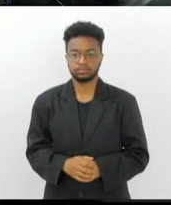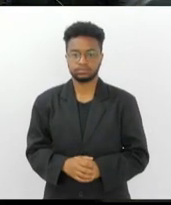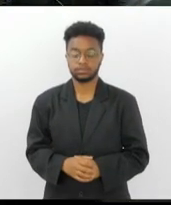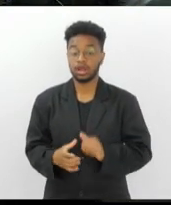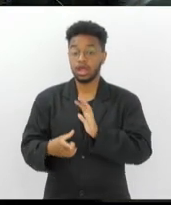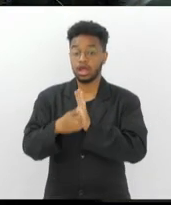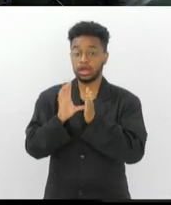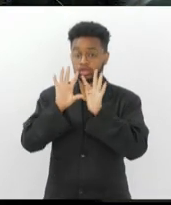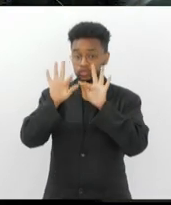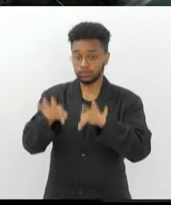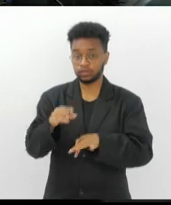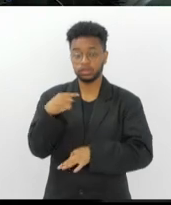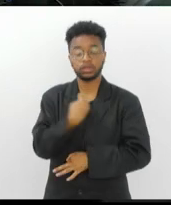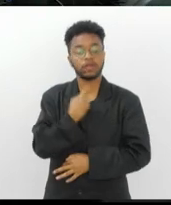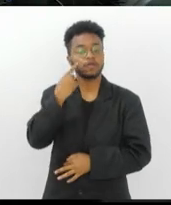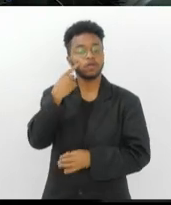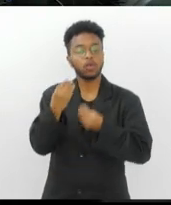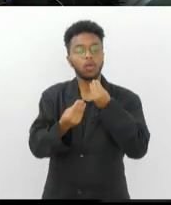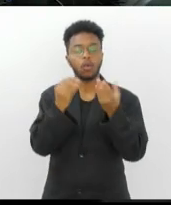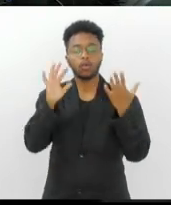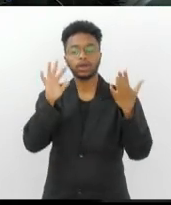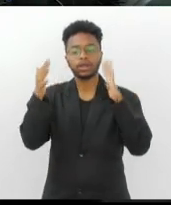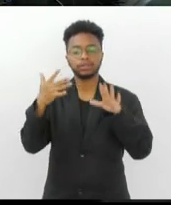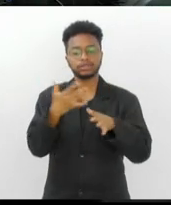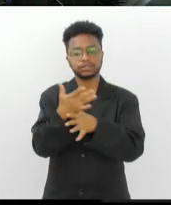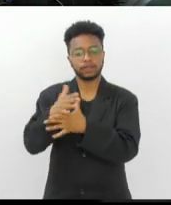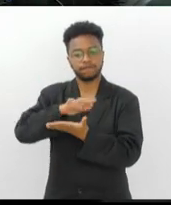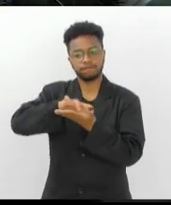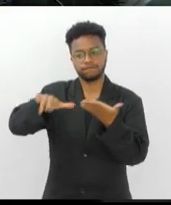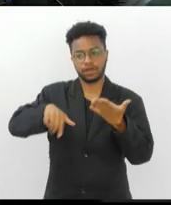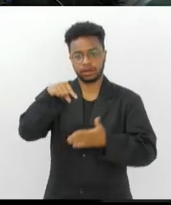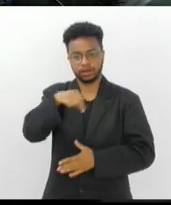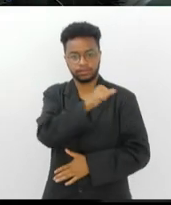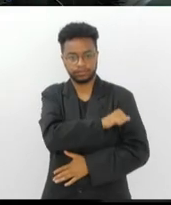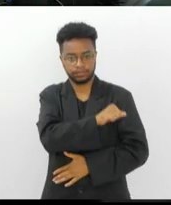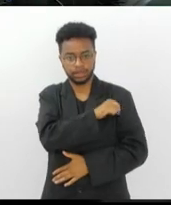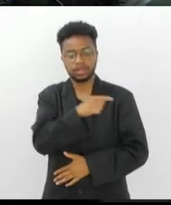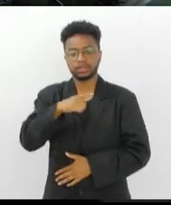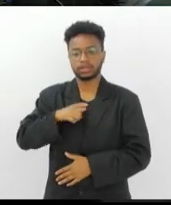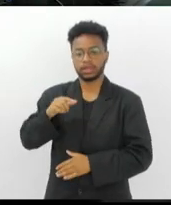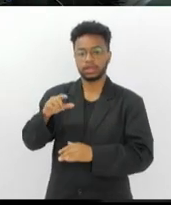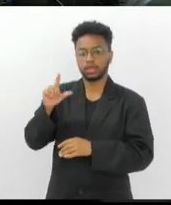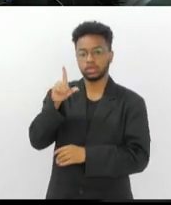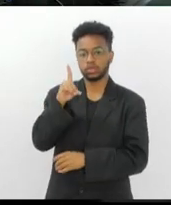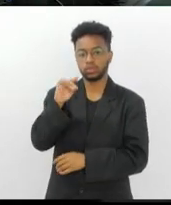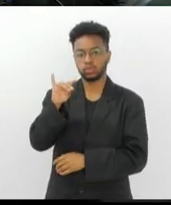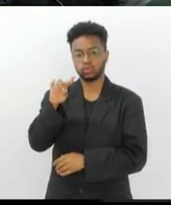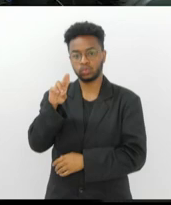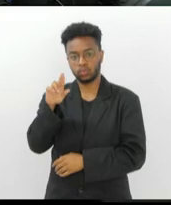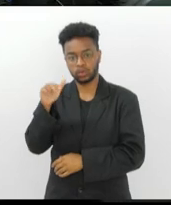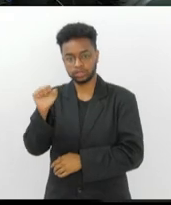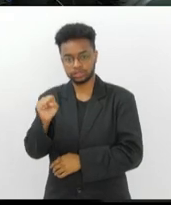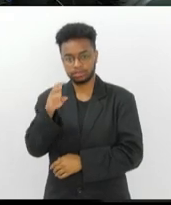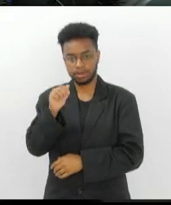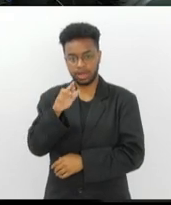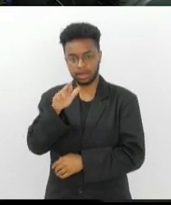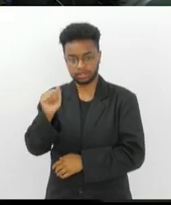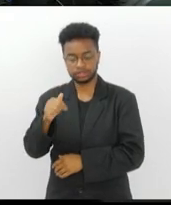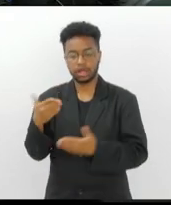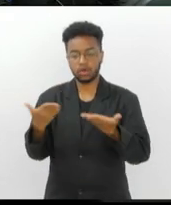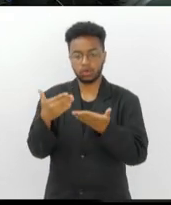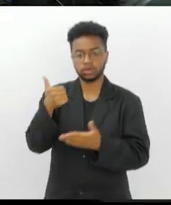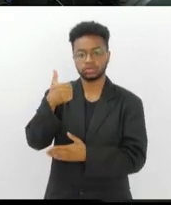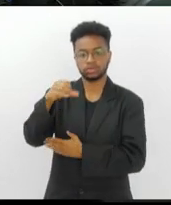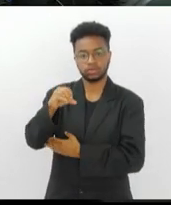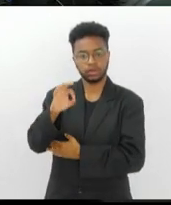E antes de encerrar, vamos dar uma olhada no tempo em algumas cidades do estado. Você vê aqui na tela duas barras, está nublado, 19 graus nesse